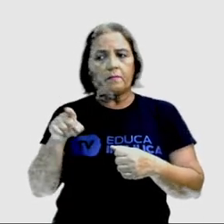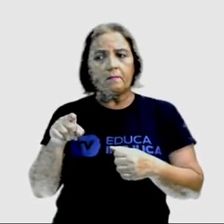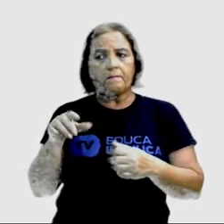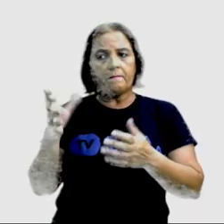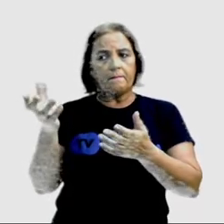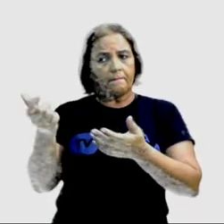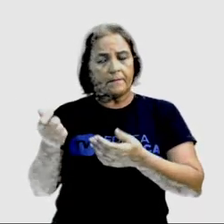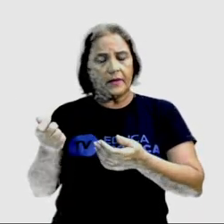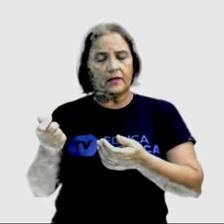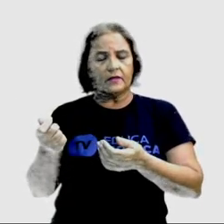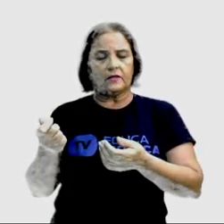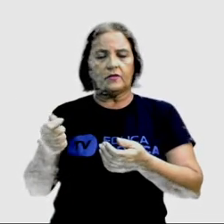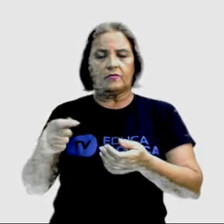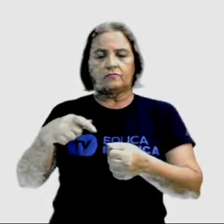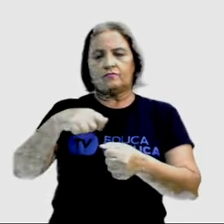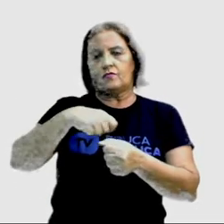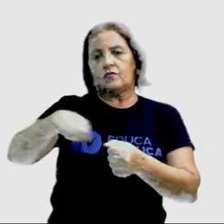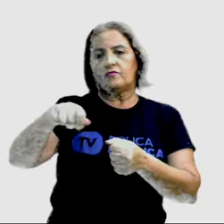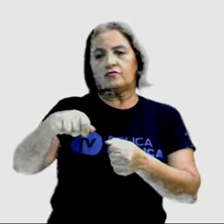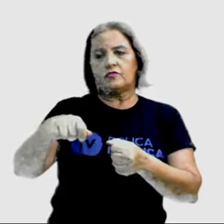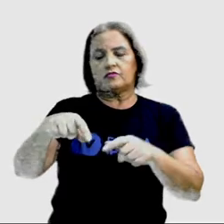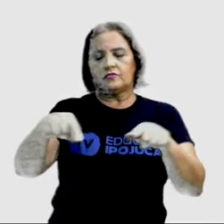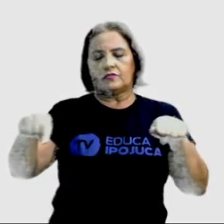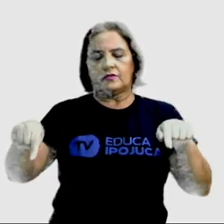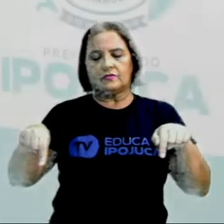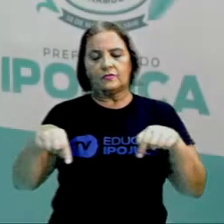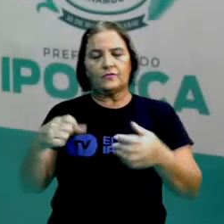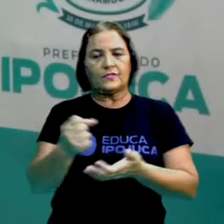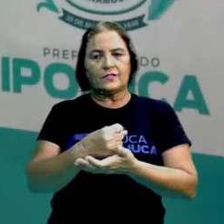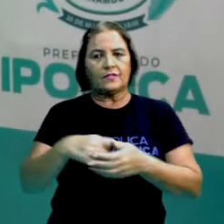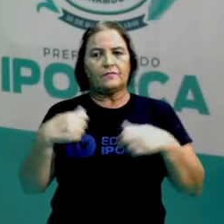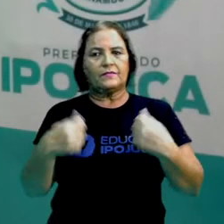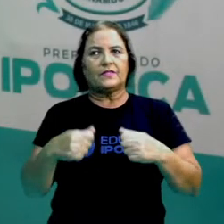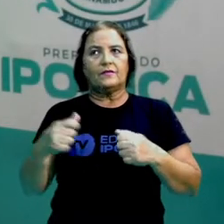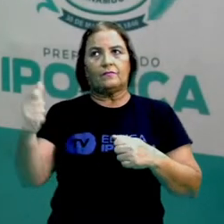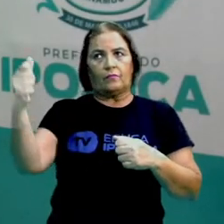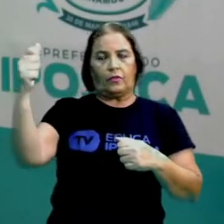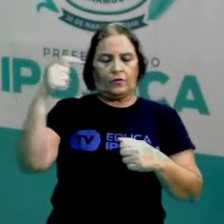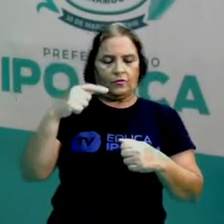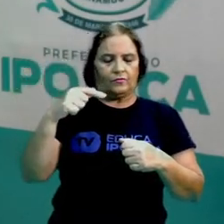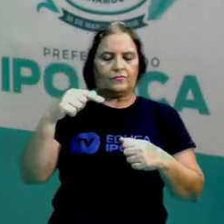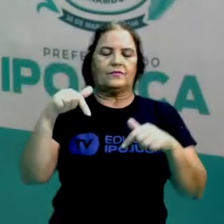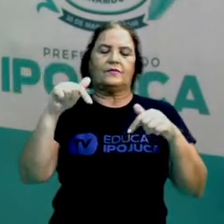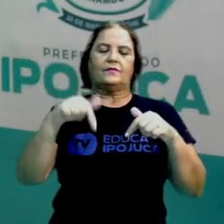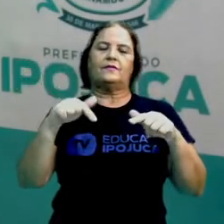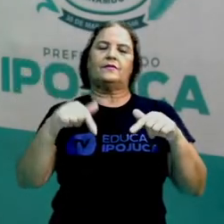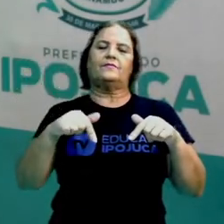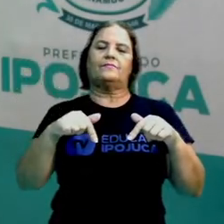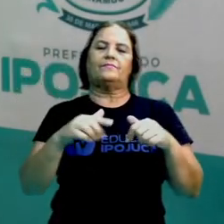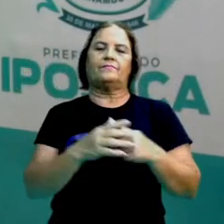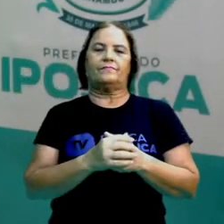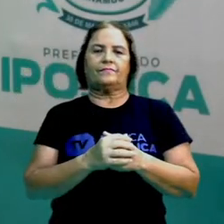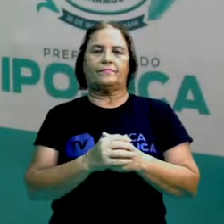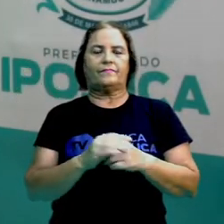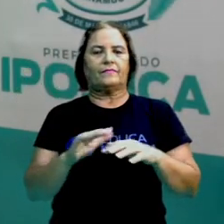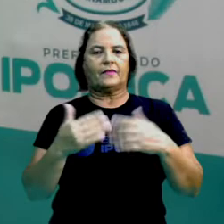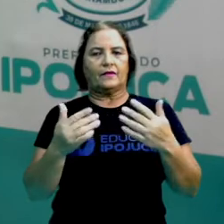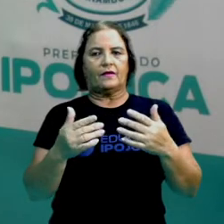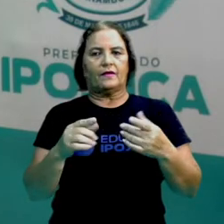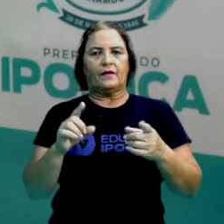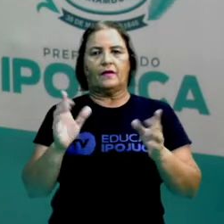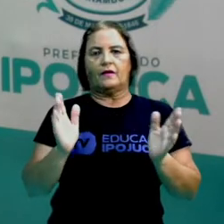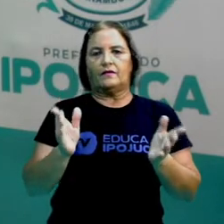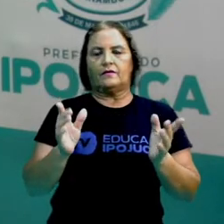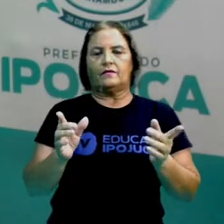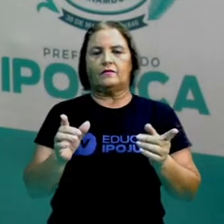precisamos de alguma luz aqui. Vamos agora para a palavra ask. A aula vai ficar um pouco longa, mas